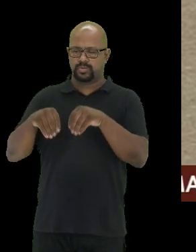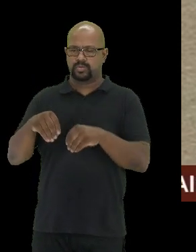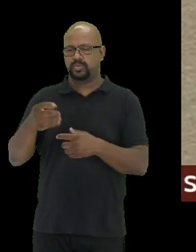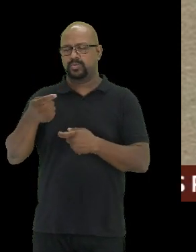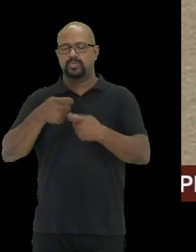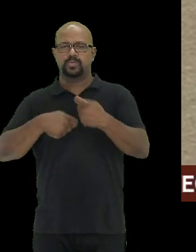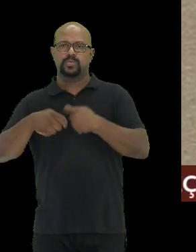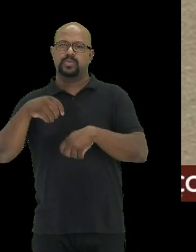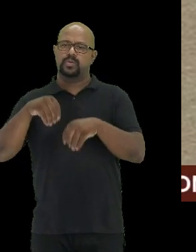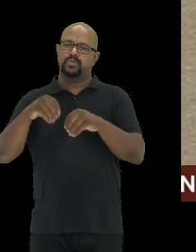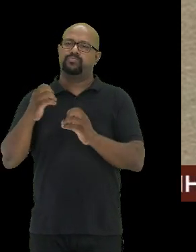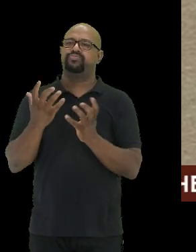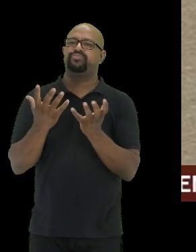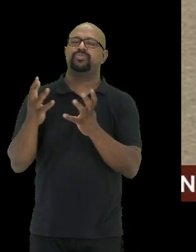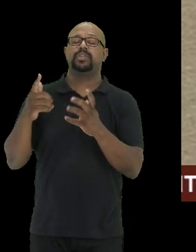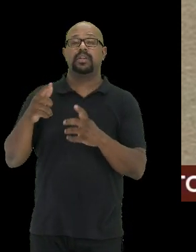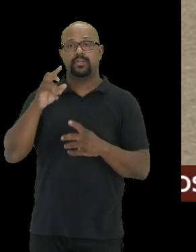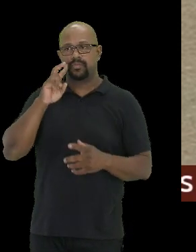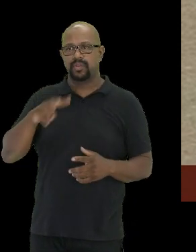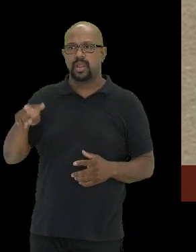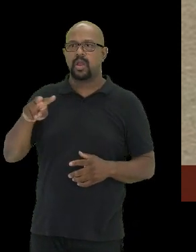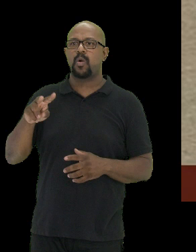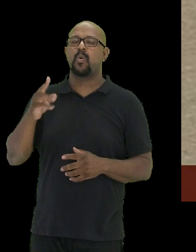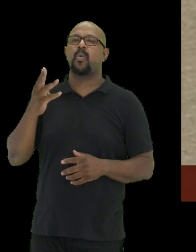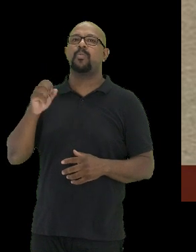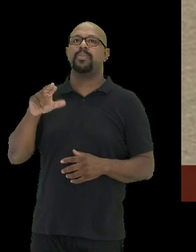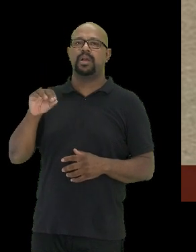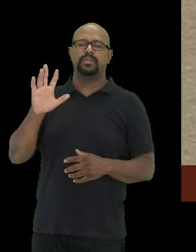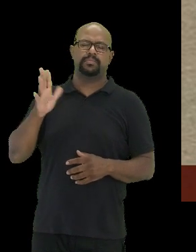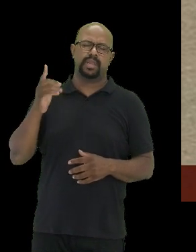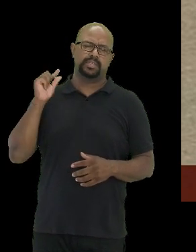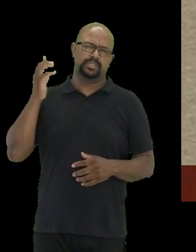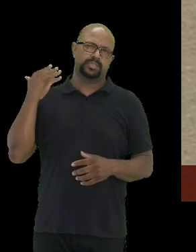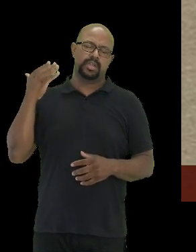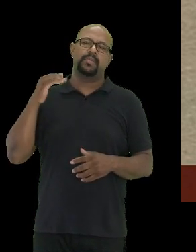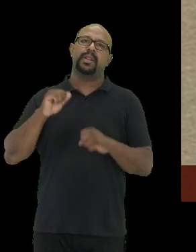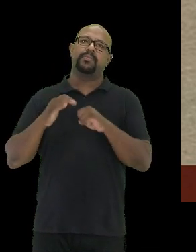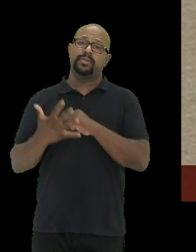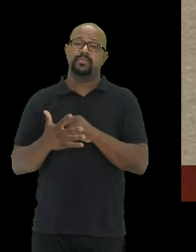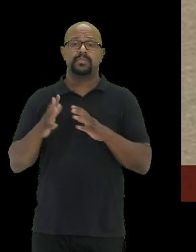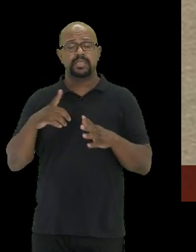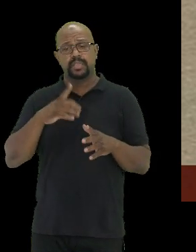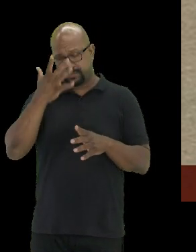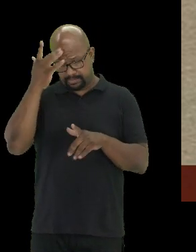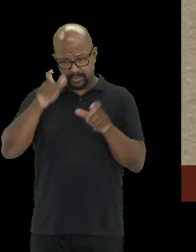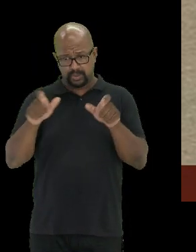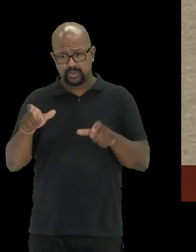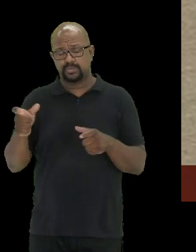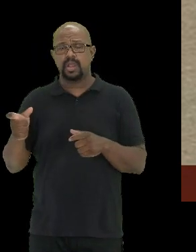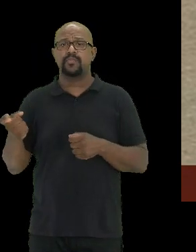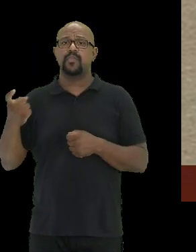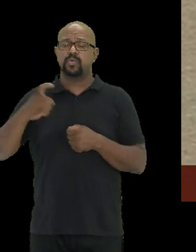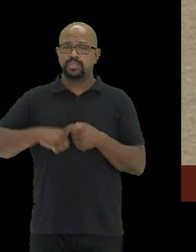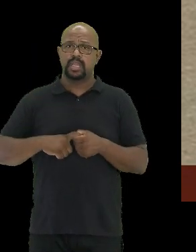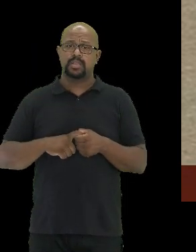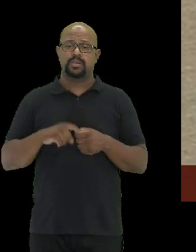Começamos a ouvir falar de um ex-reporano, agravado agora mais de dentro da pandemia, mas temos pessoas voltando para o rural,